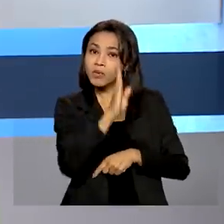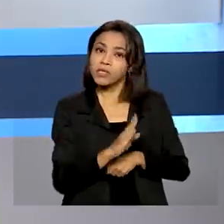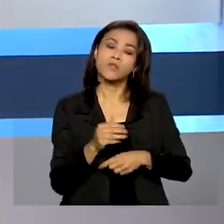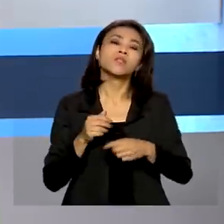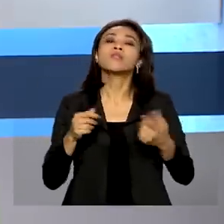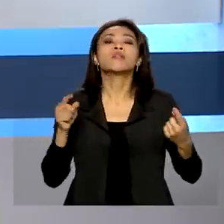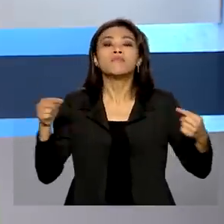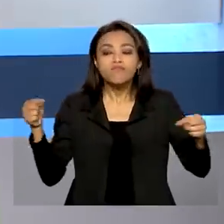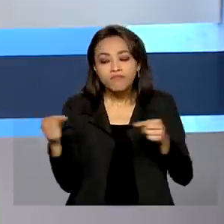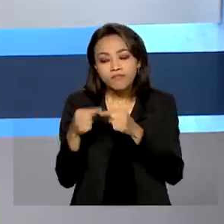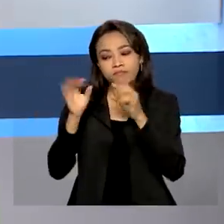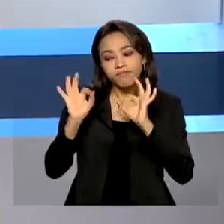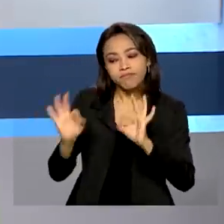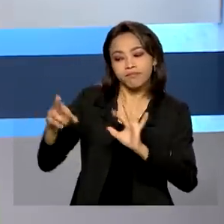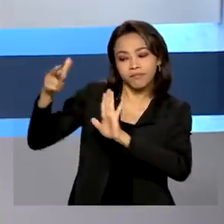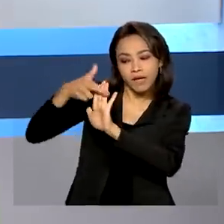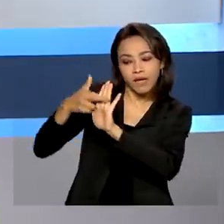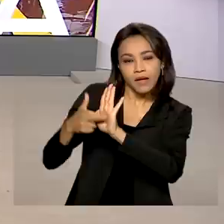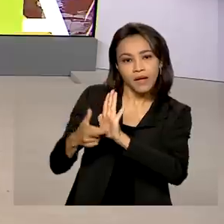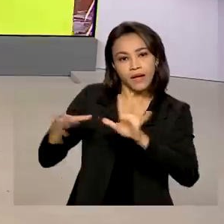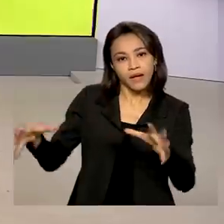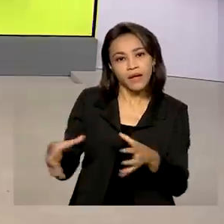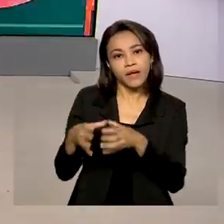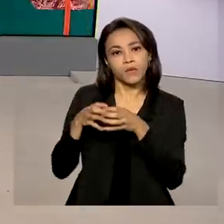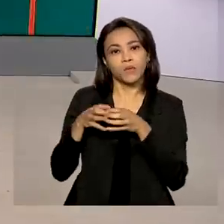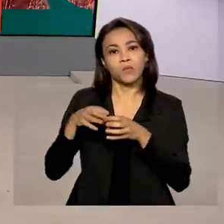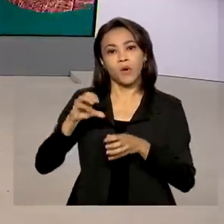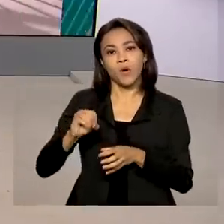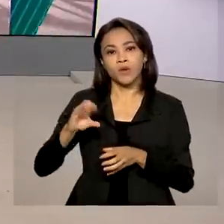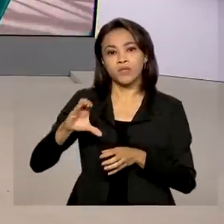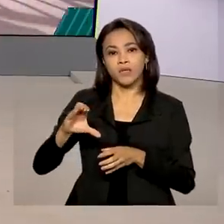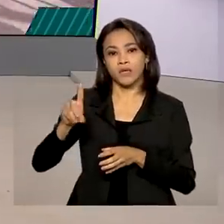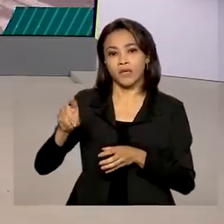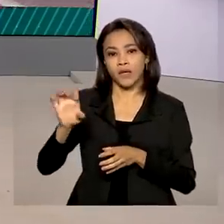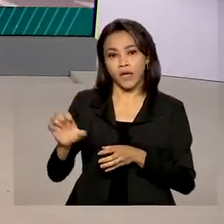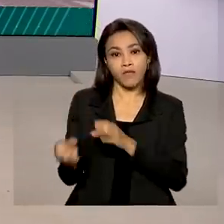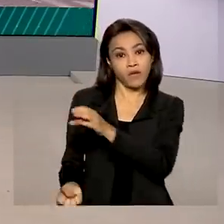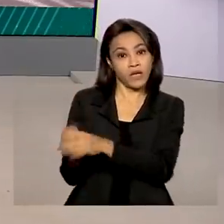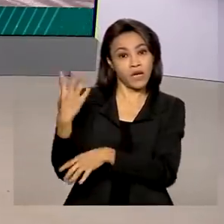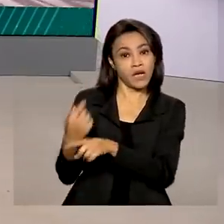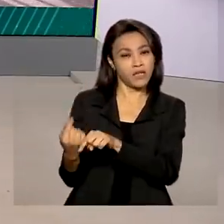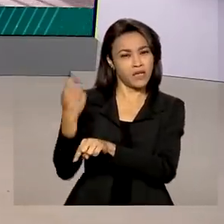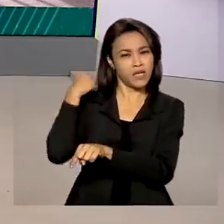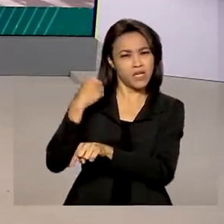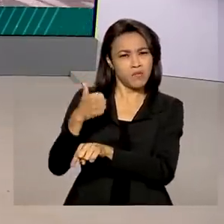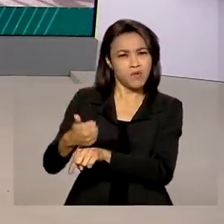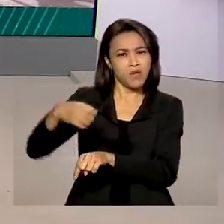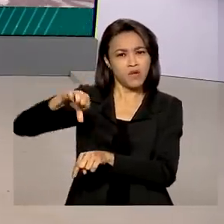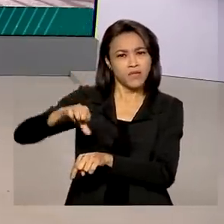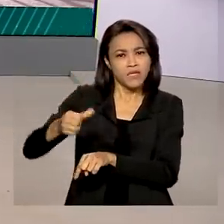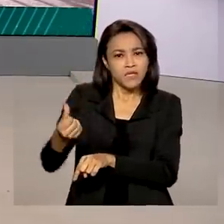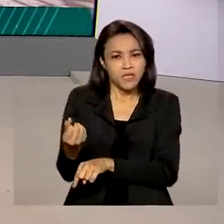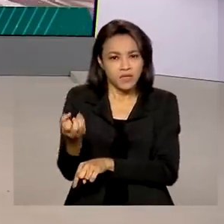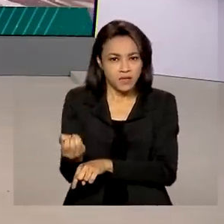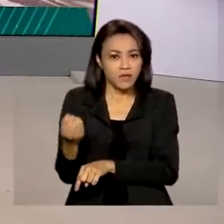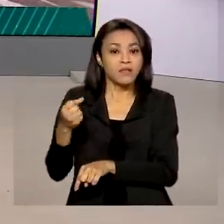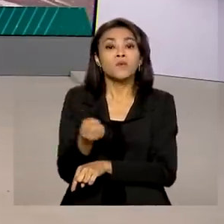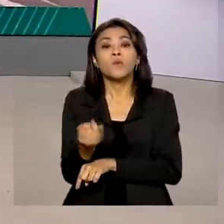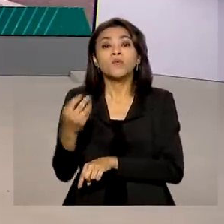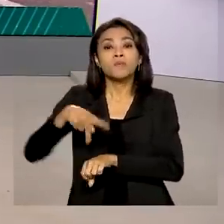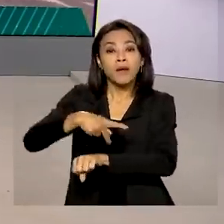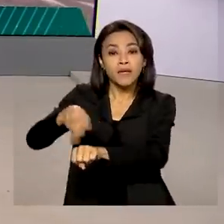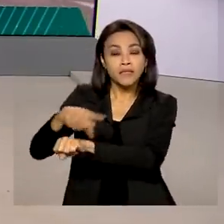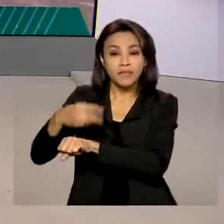diretrizes e recomendações da entidade. A OCDE foi criada na década de 60 e reúne 38 países,